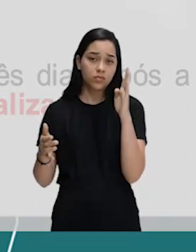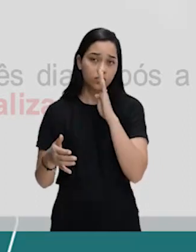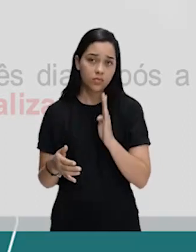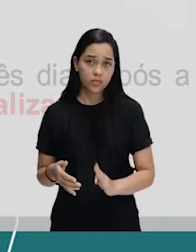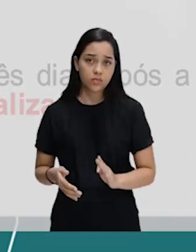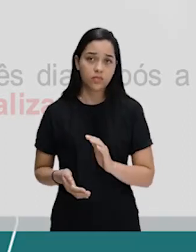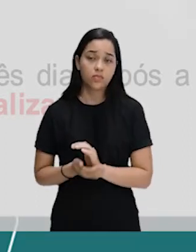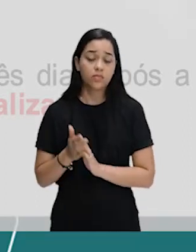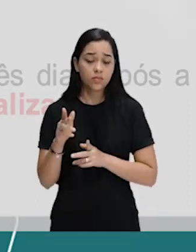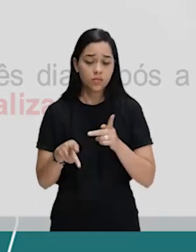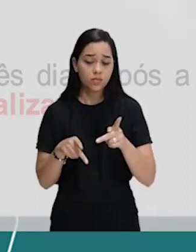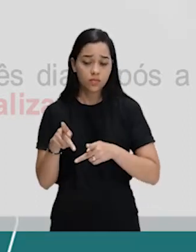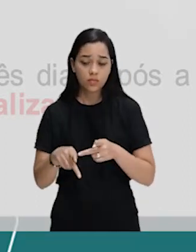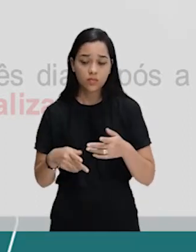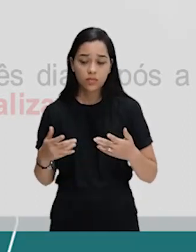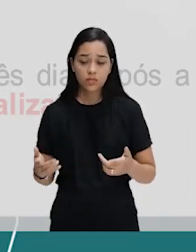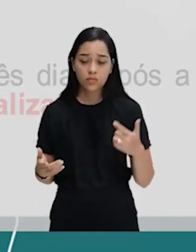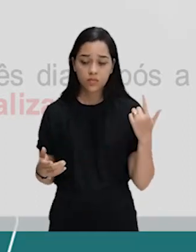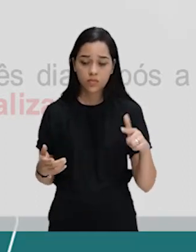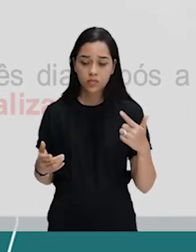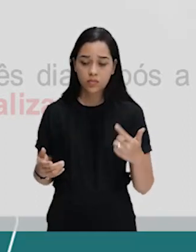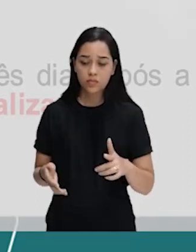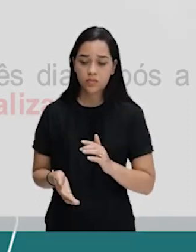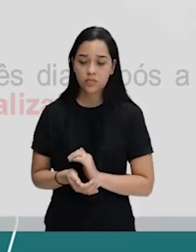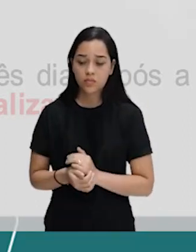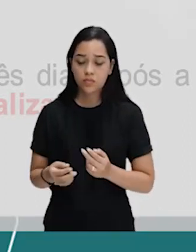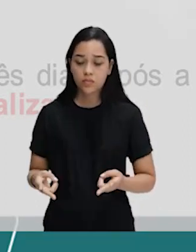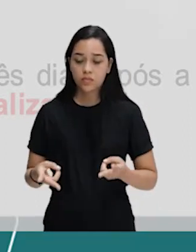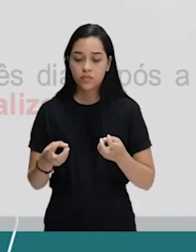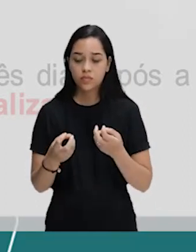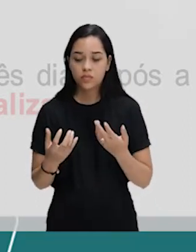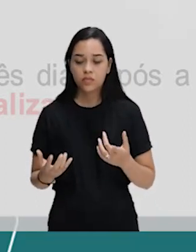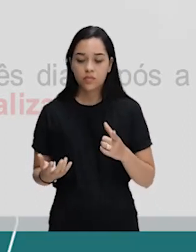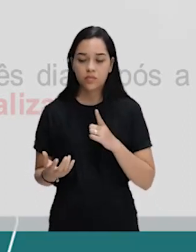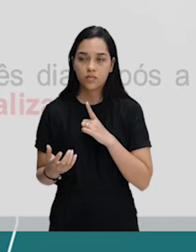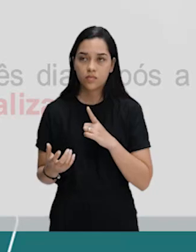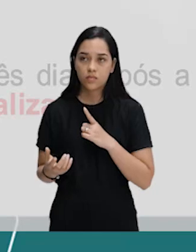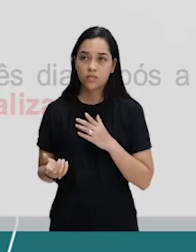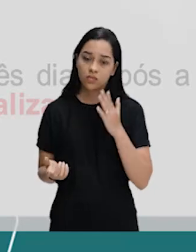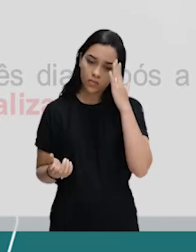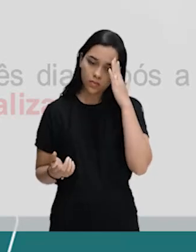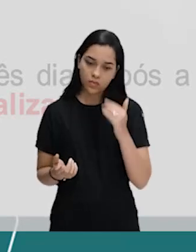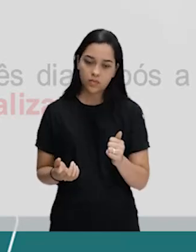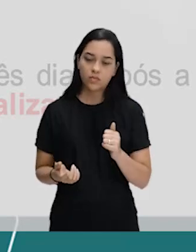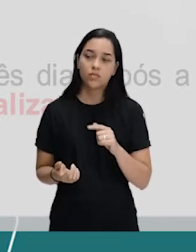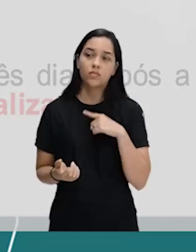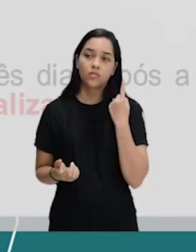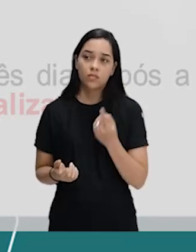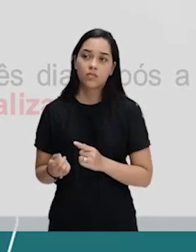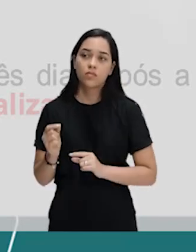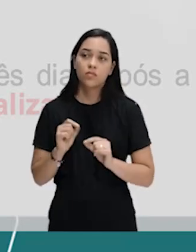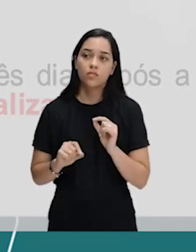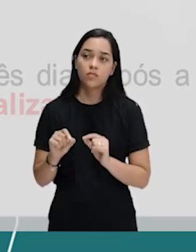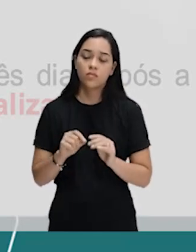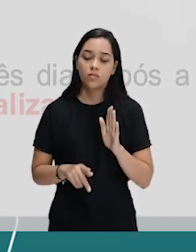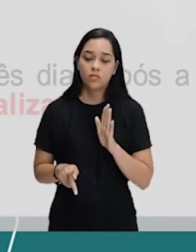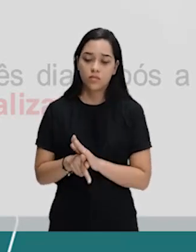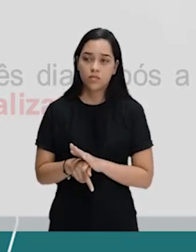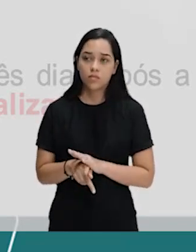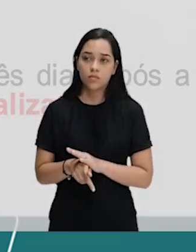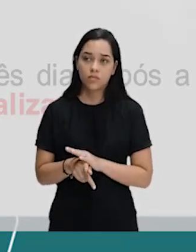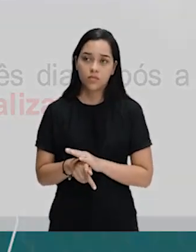O povo, na verdade, não vai participar. Observe que o povo só vai ficar sabendo que nós estamos numa república